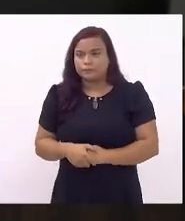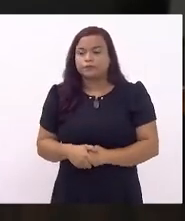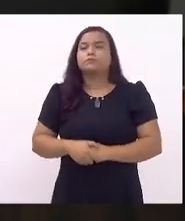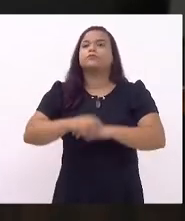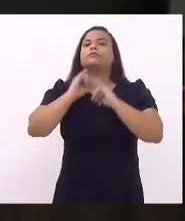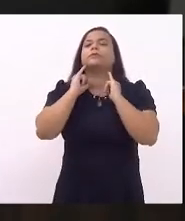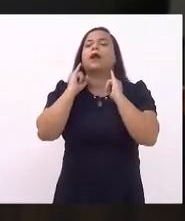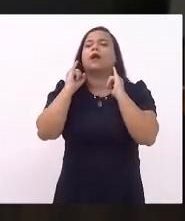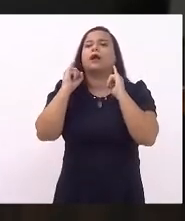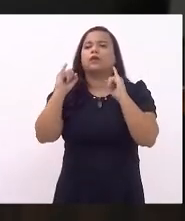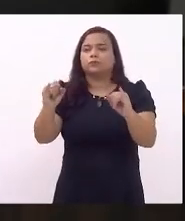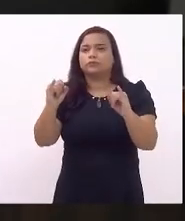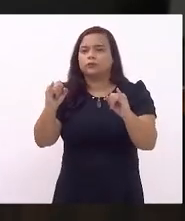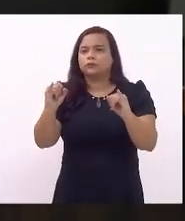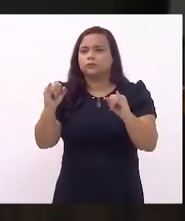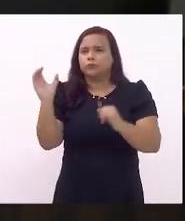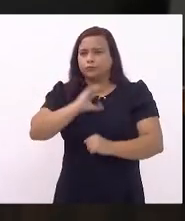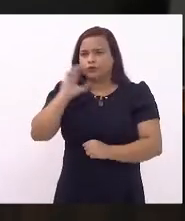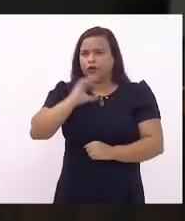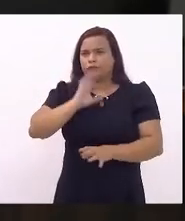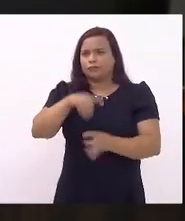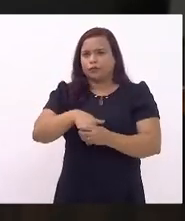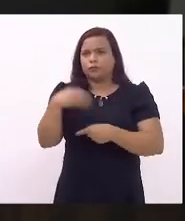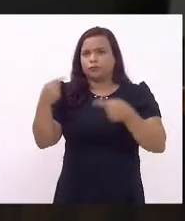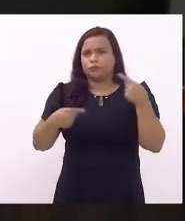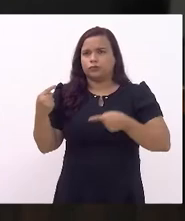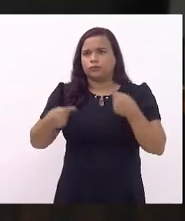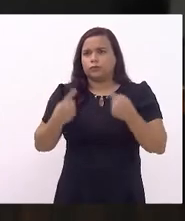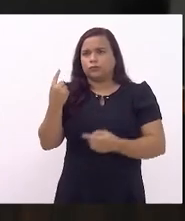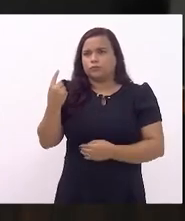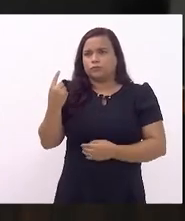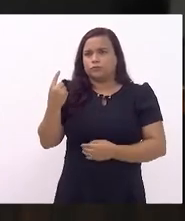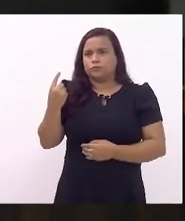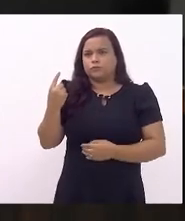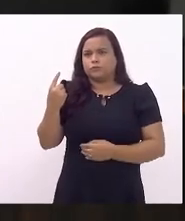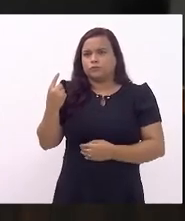Anuncio, em regime de urgência, em votação, em discussão única...